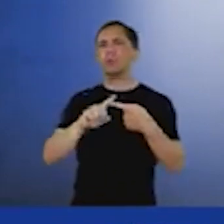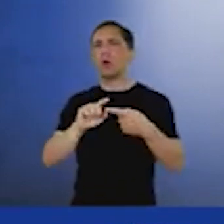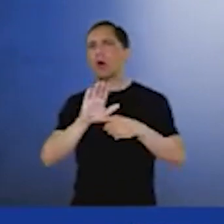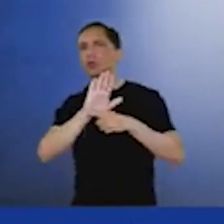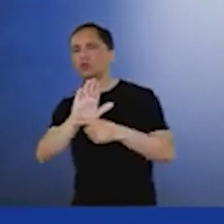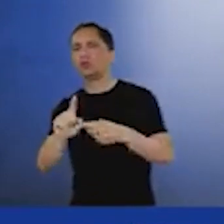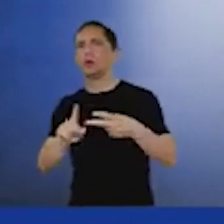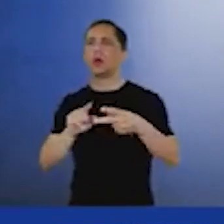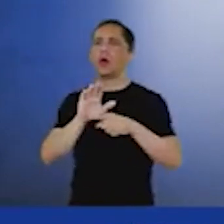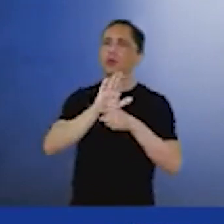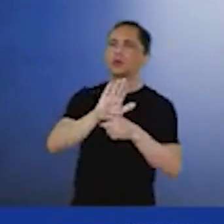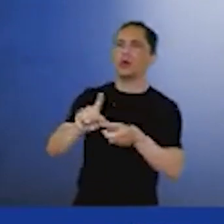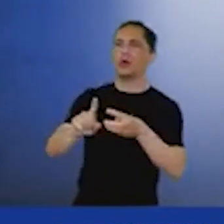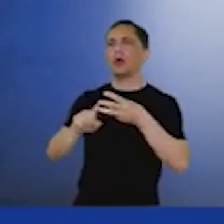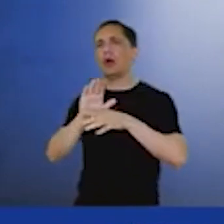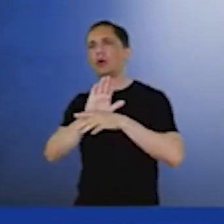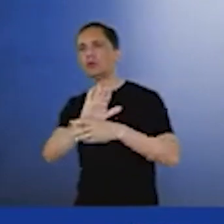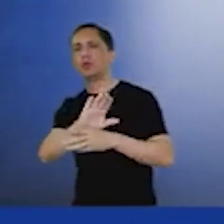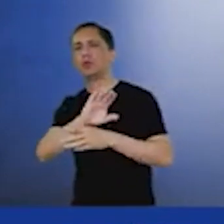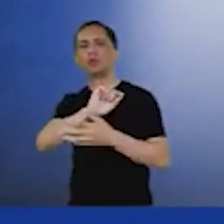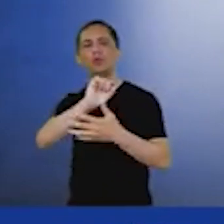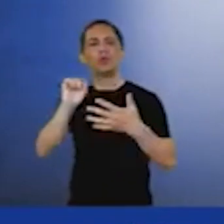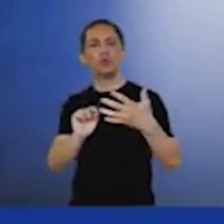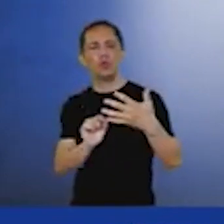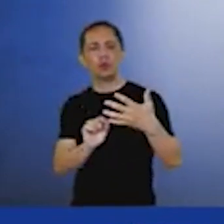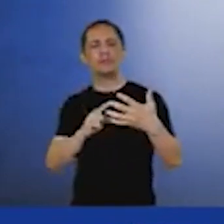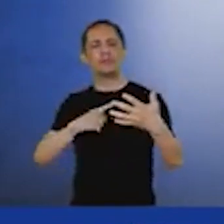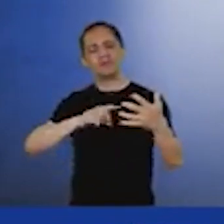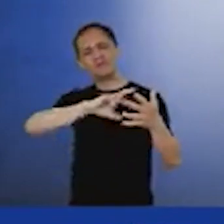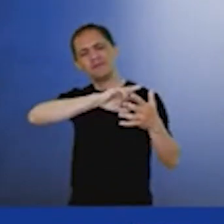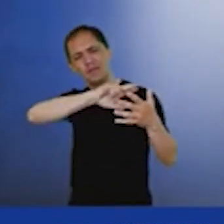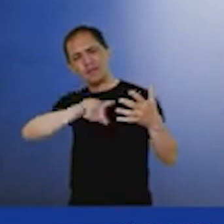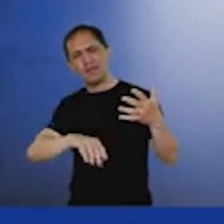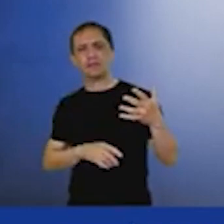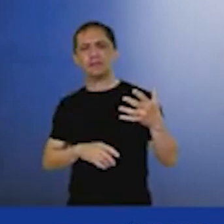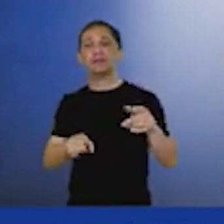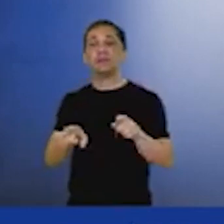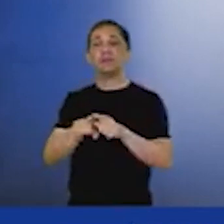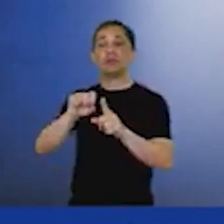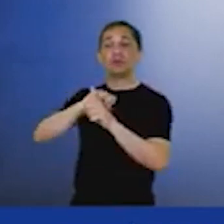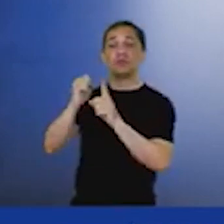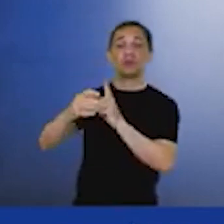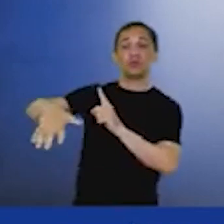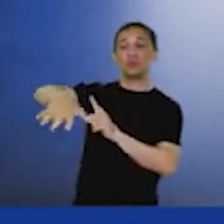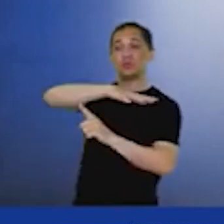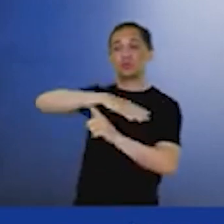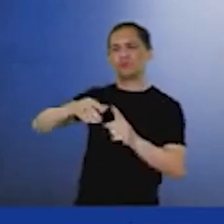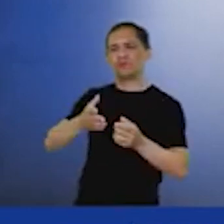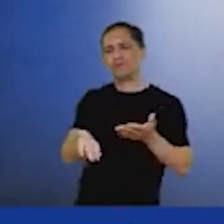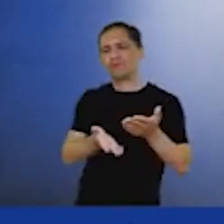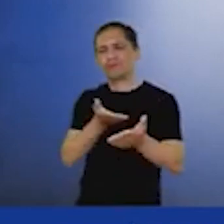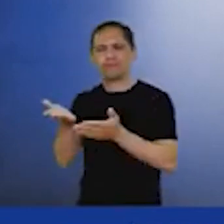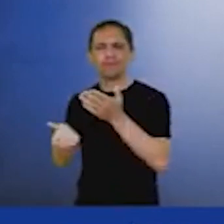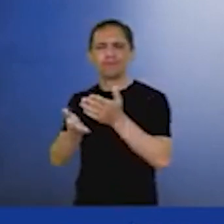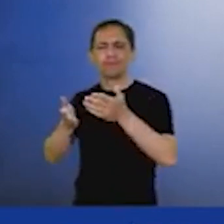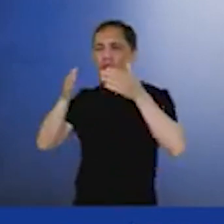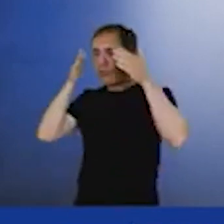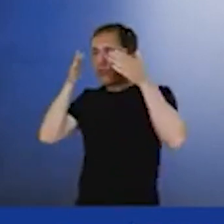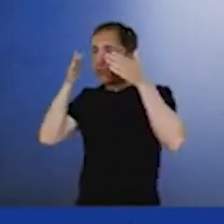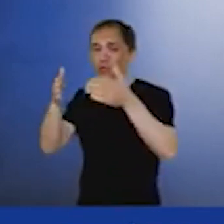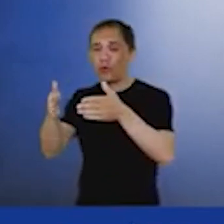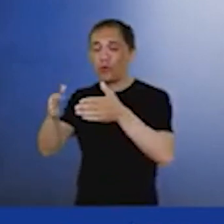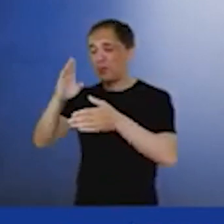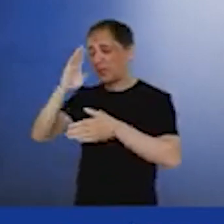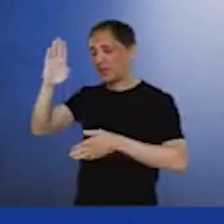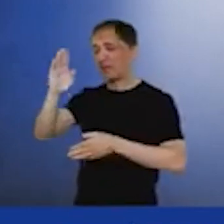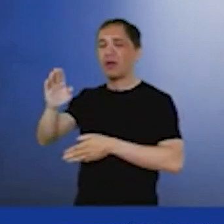energética justa que o Rafael trouxe e como a gente atende a sociedade que é a célula no final da nossa economia. Como a gente